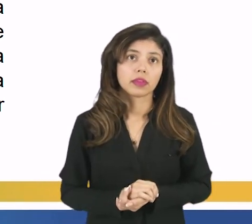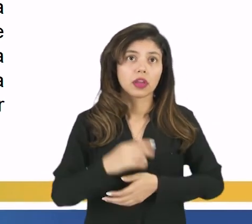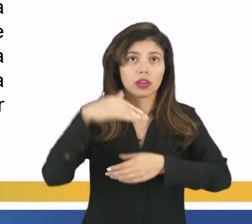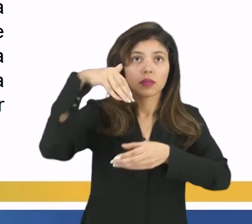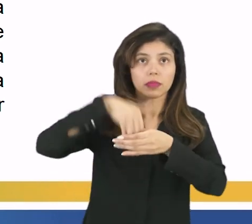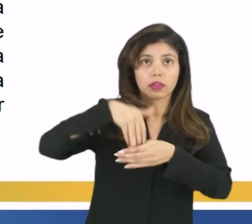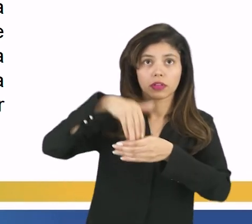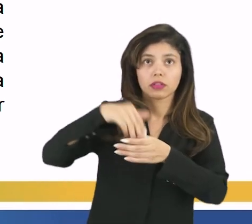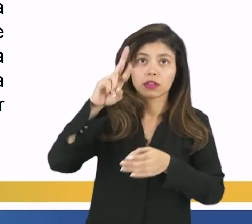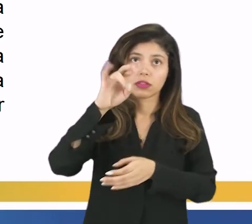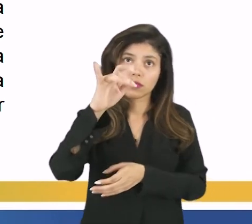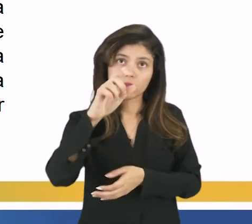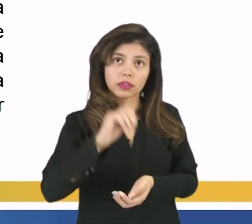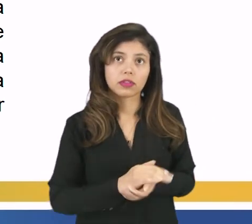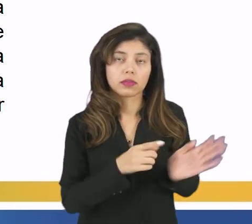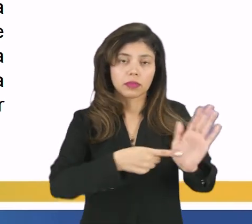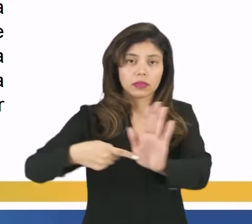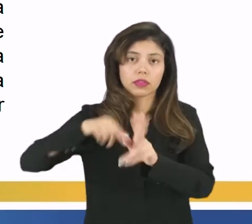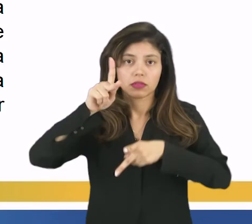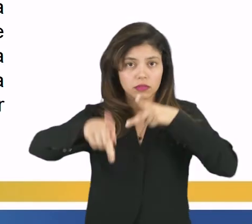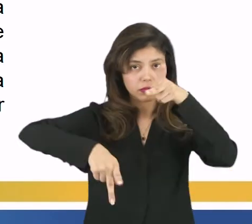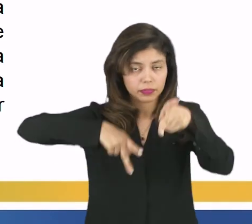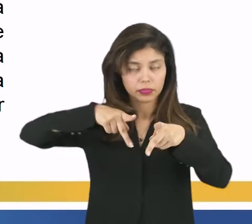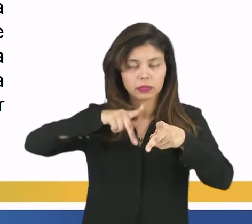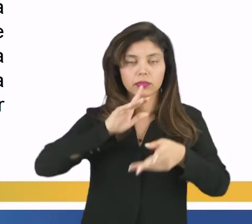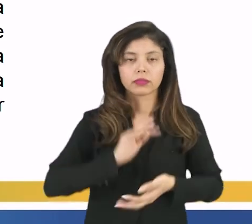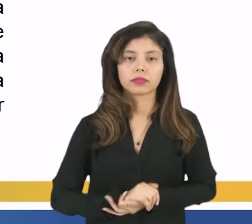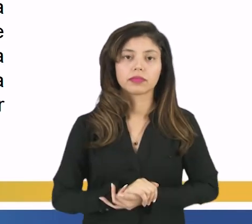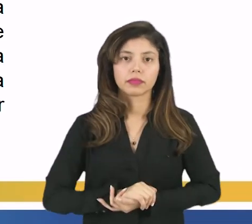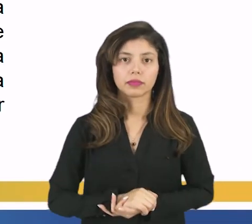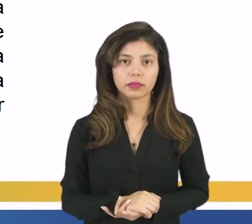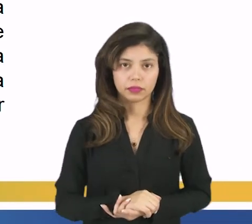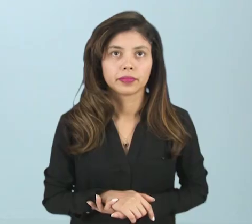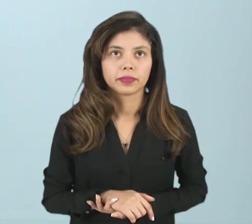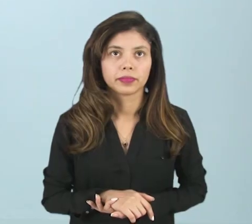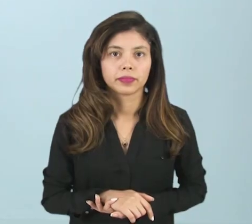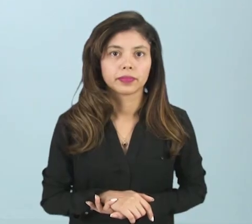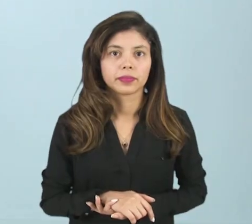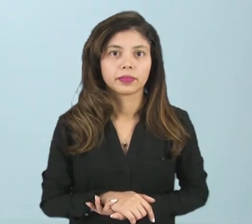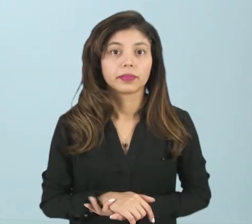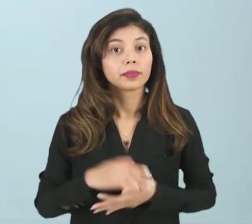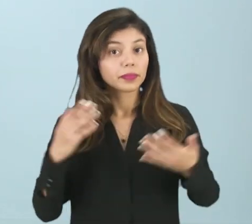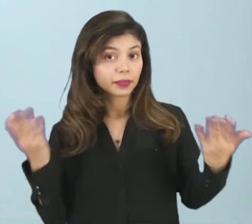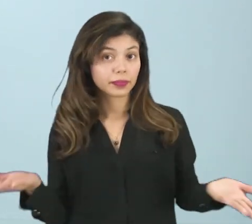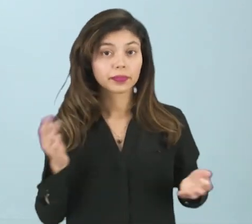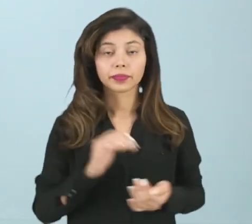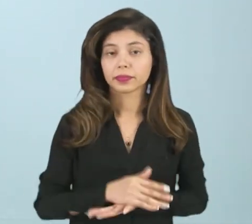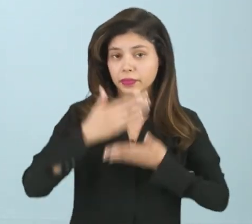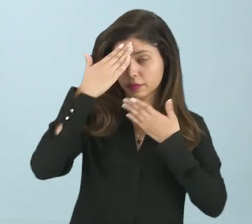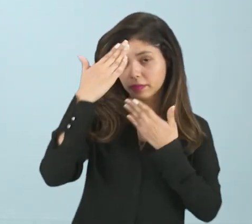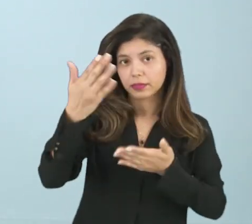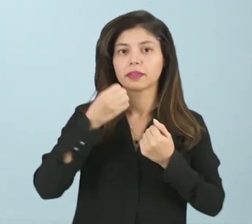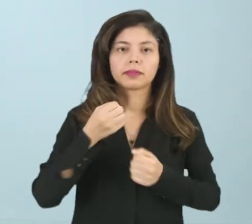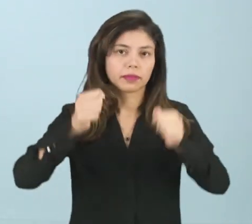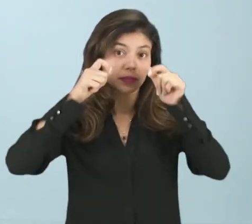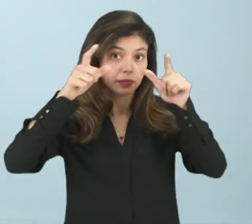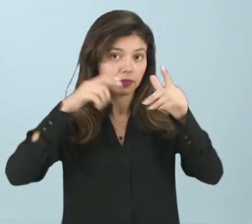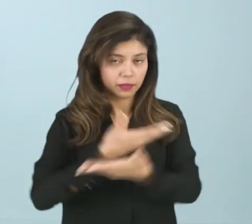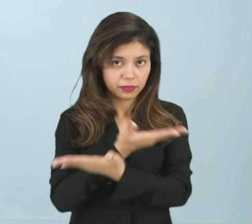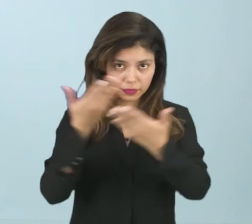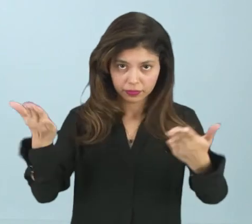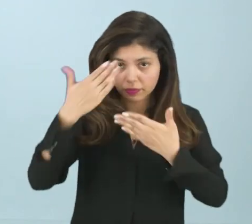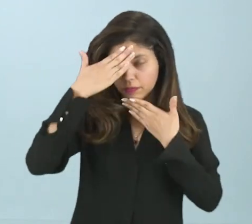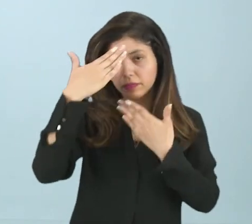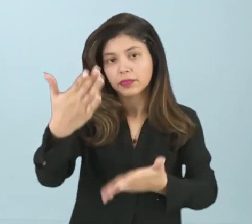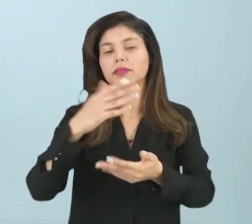plebiscito e o referendo é de representação ao povo. Pessoal, agradeço muito a atenção de vocês,